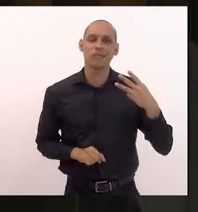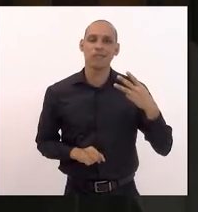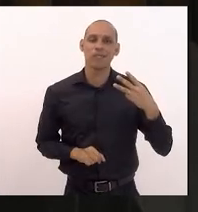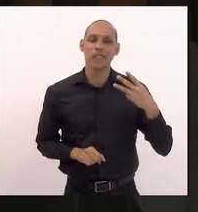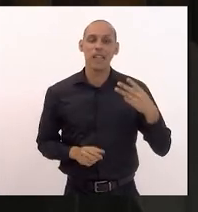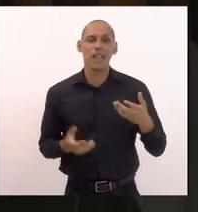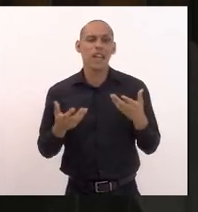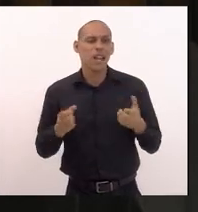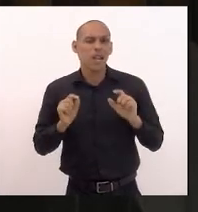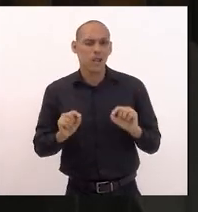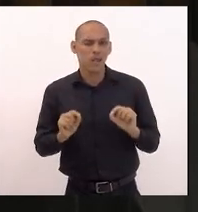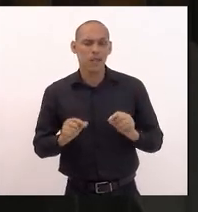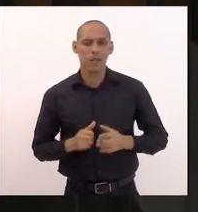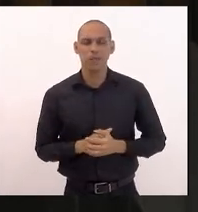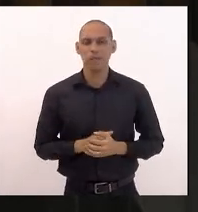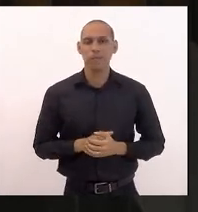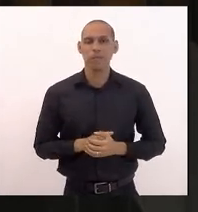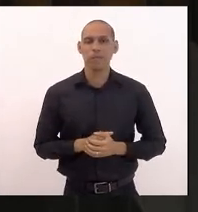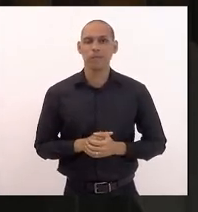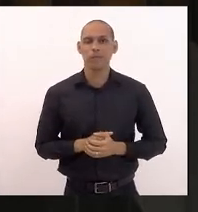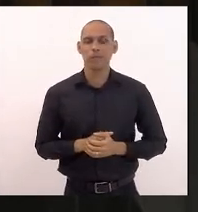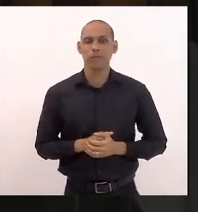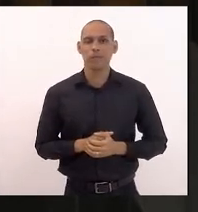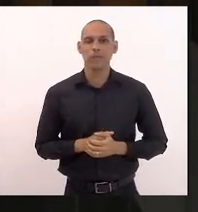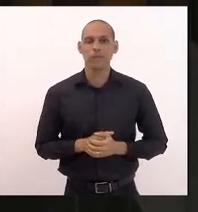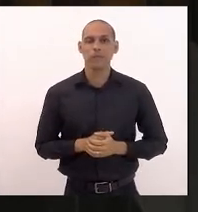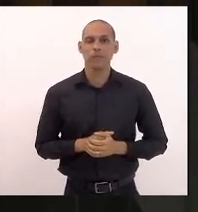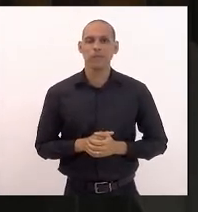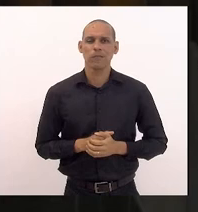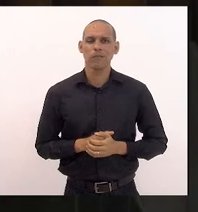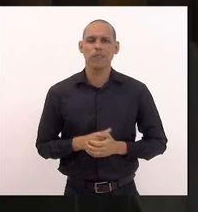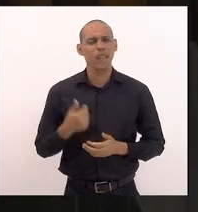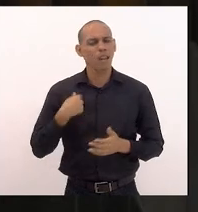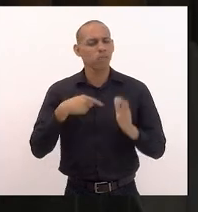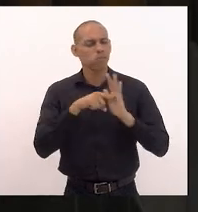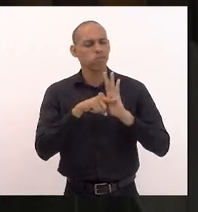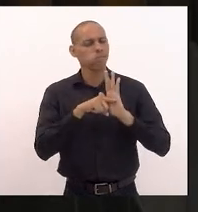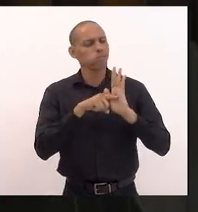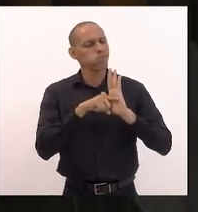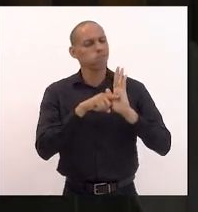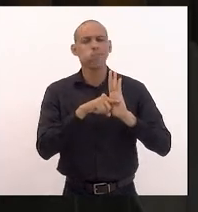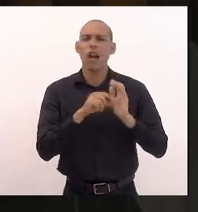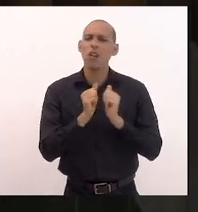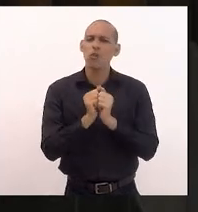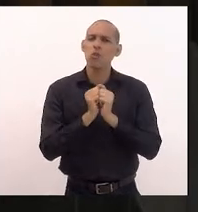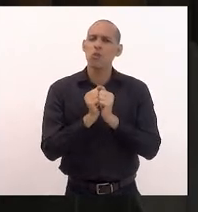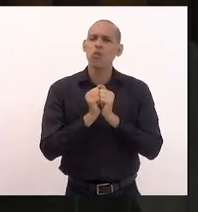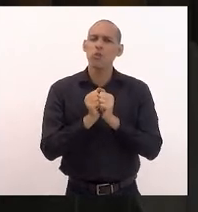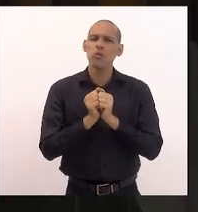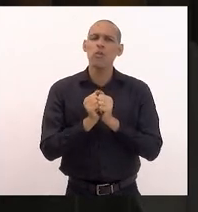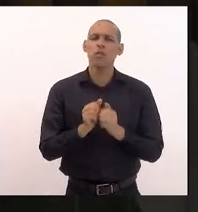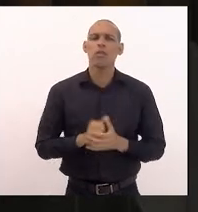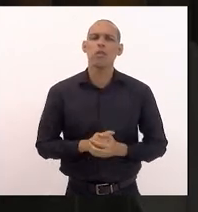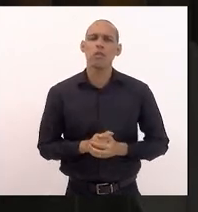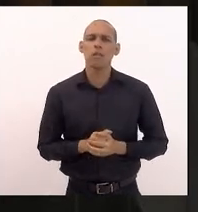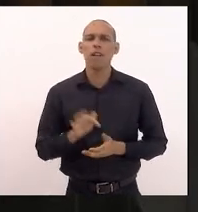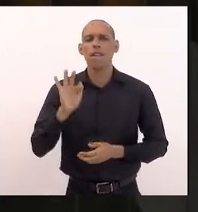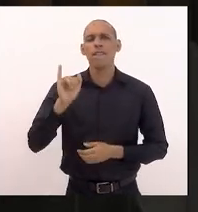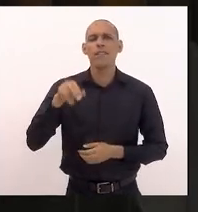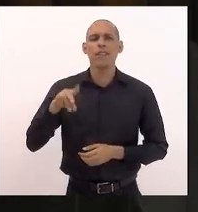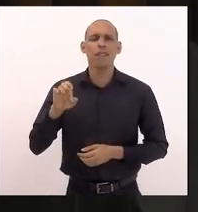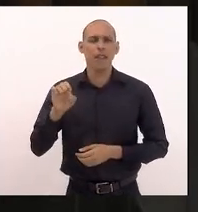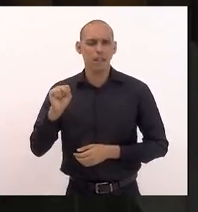mencionar eu estava pesquisando junto ao SINDESP o consórcio